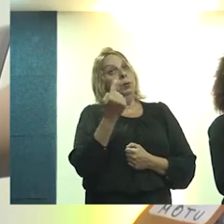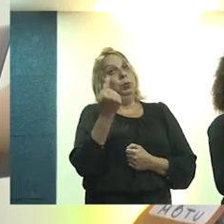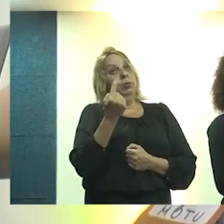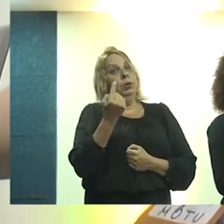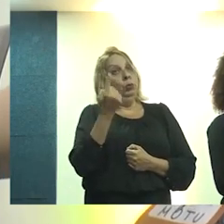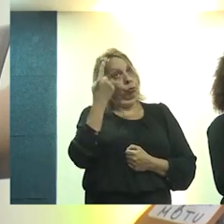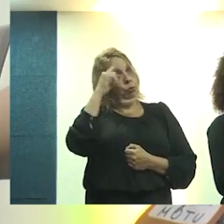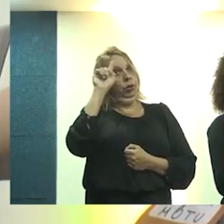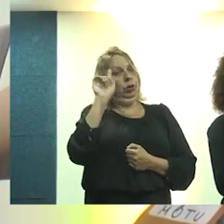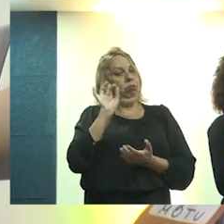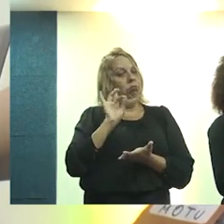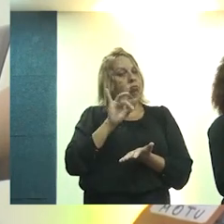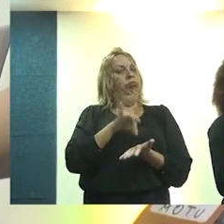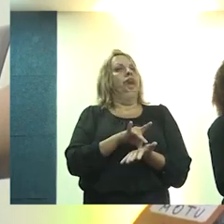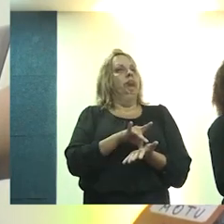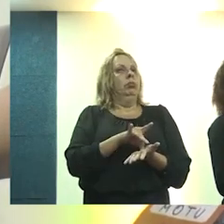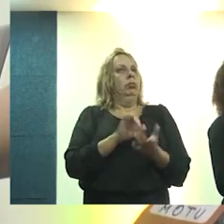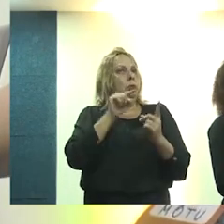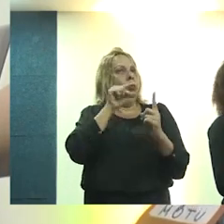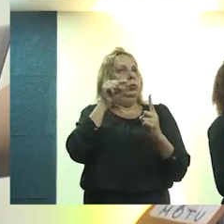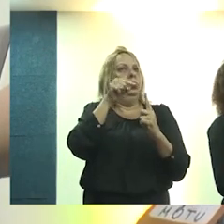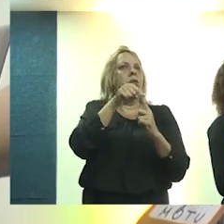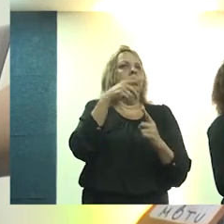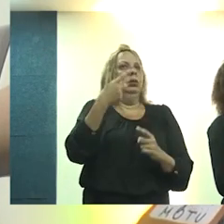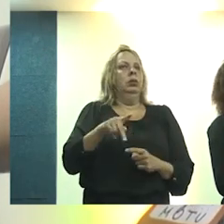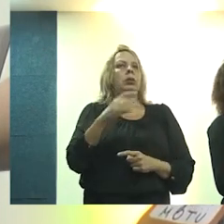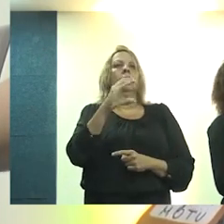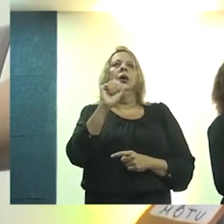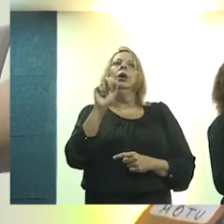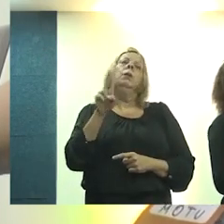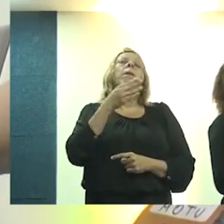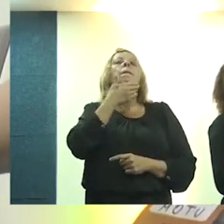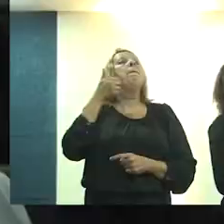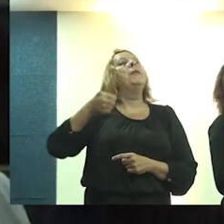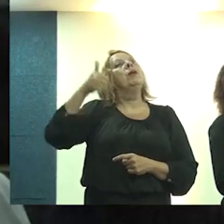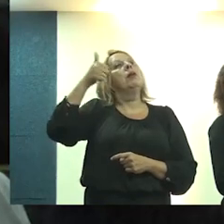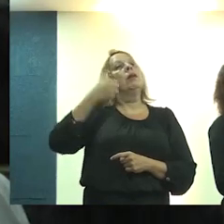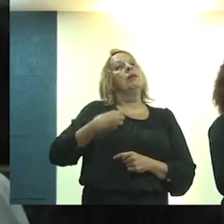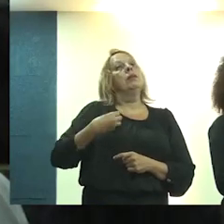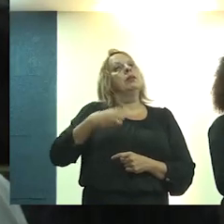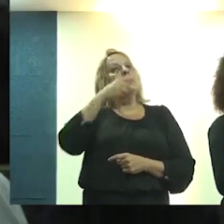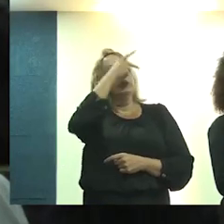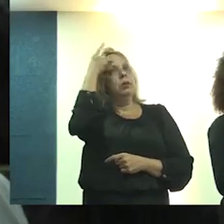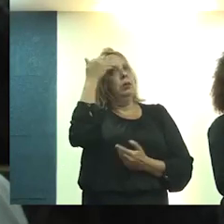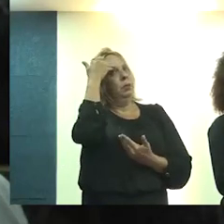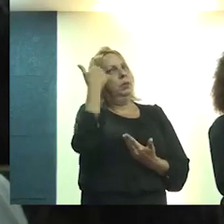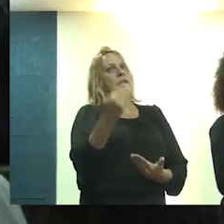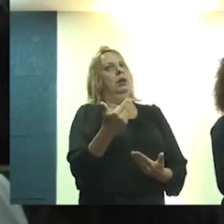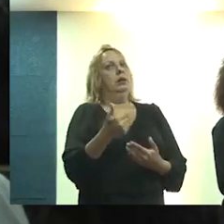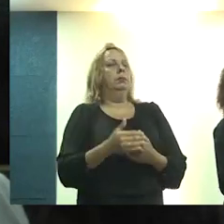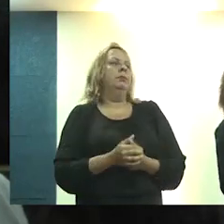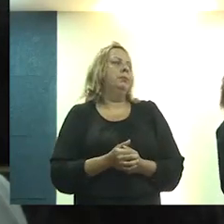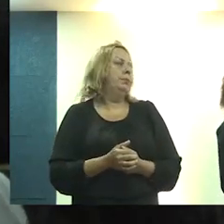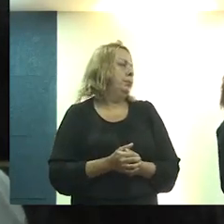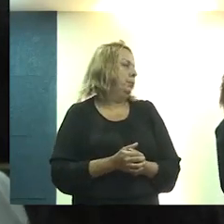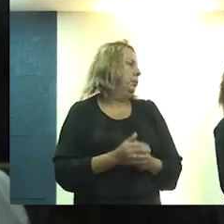afirmou que esse era o objetivo do Cal, que era melhorar a vida das pessoas. Muito obrigada.